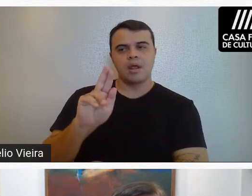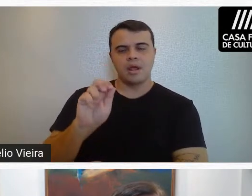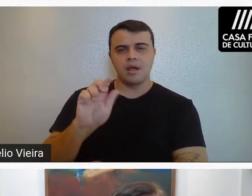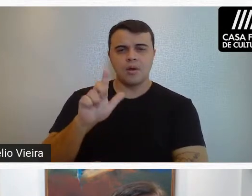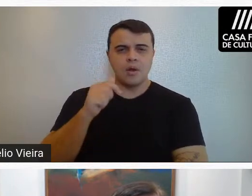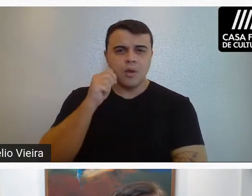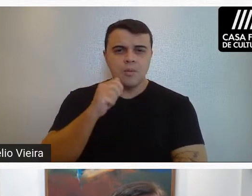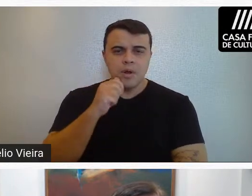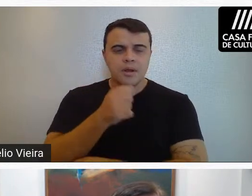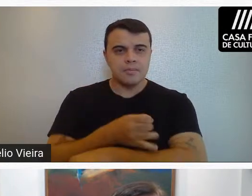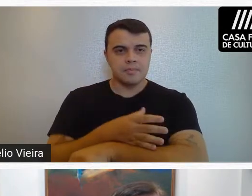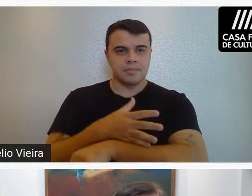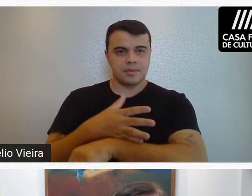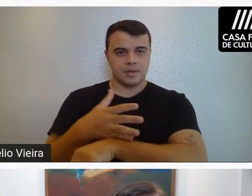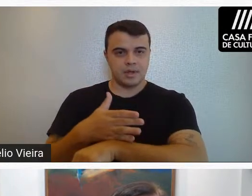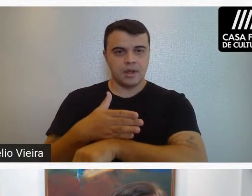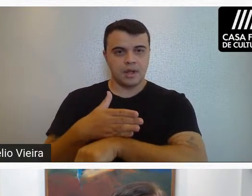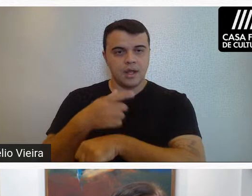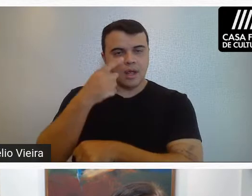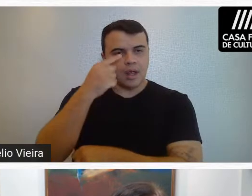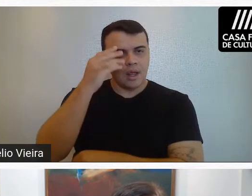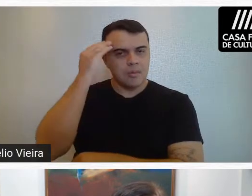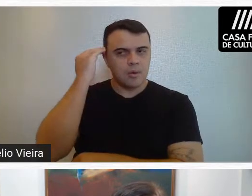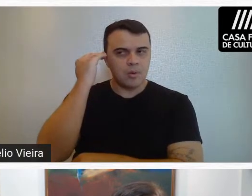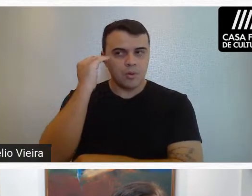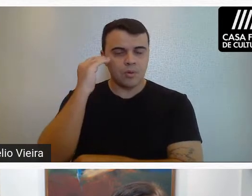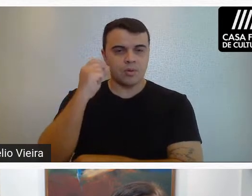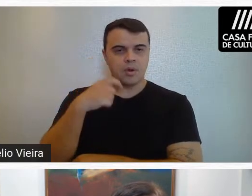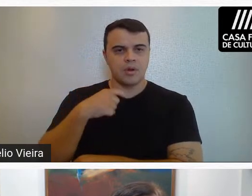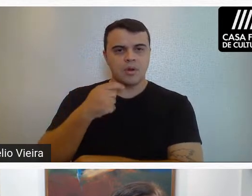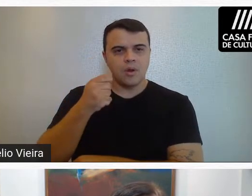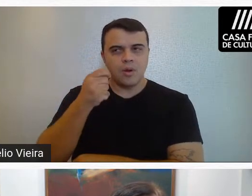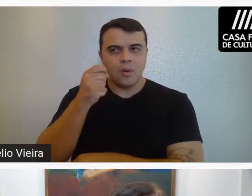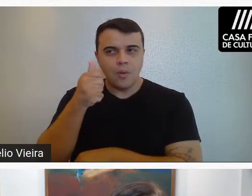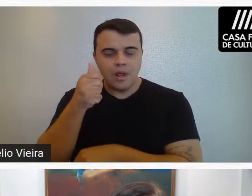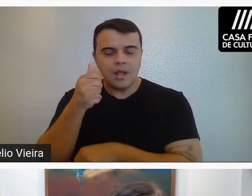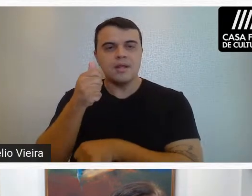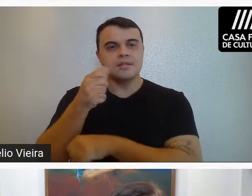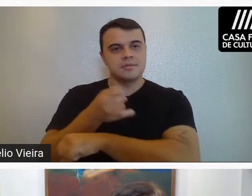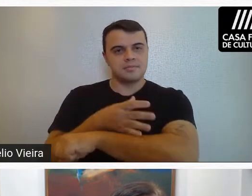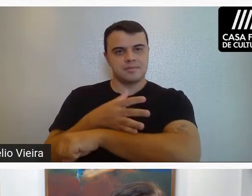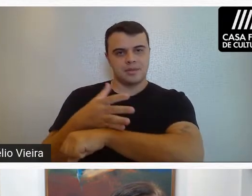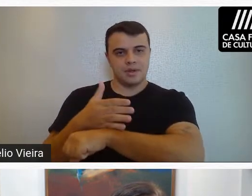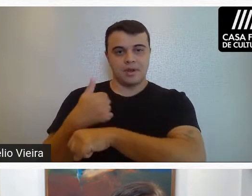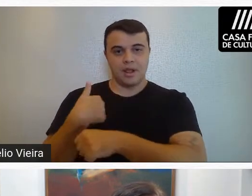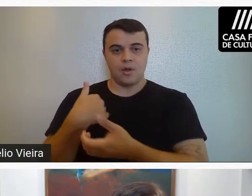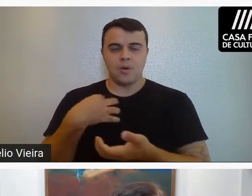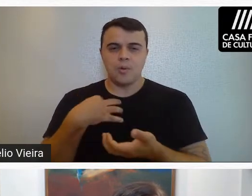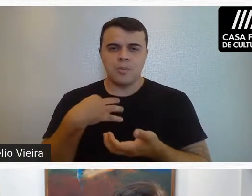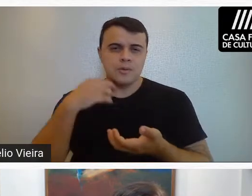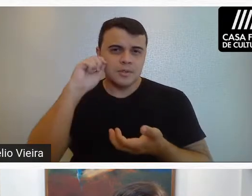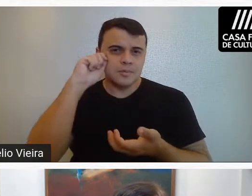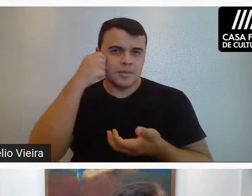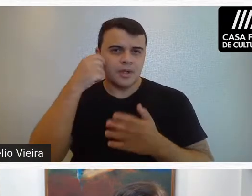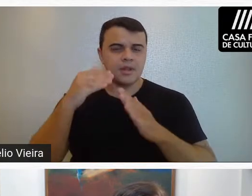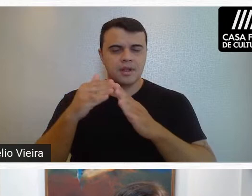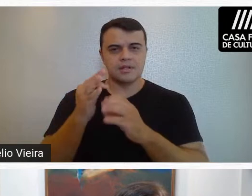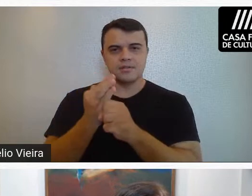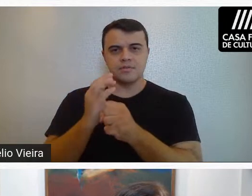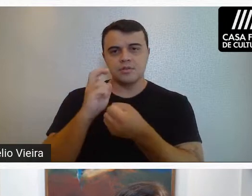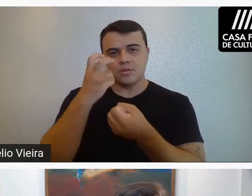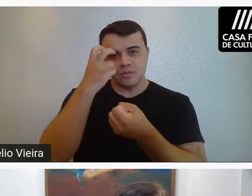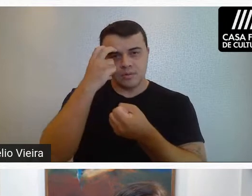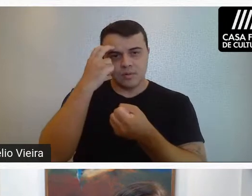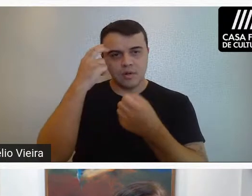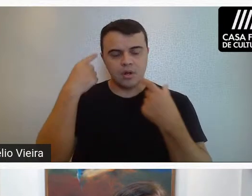sou uma mulher branca, de cabelos curtos, quase grisalho. Estou com a blusa preta da Casa Fit de Cultura,